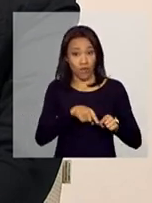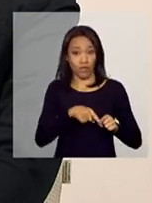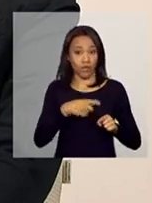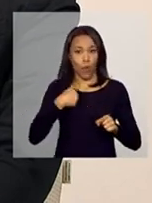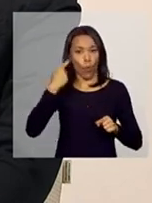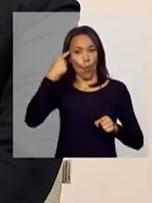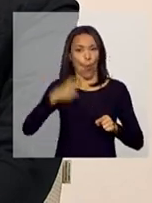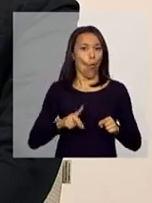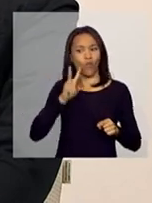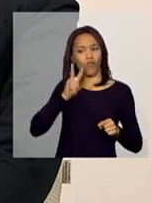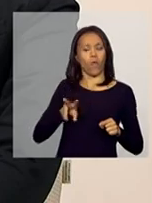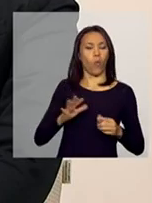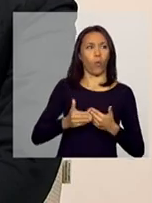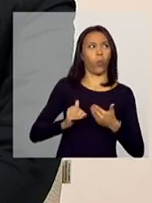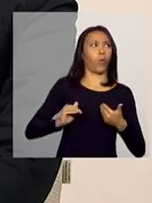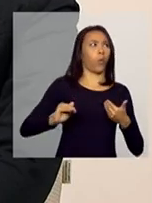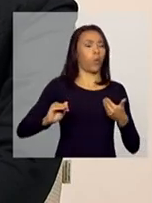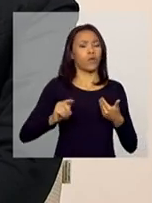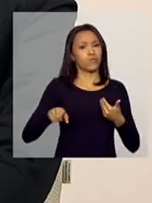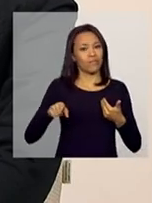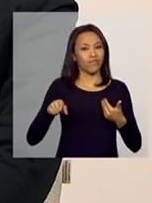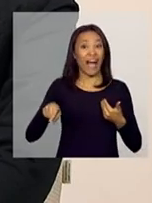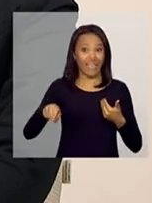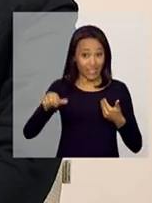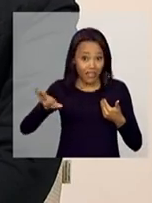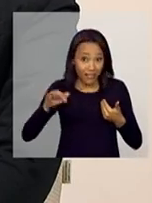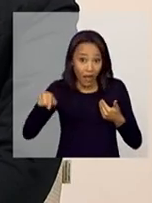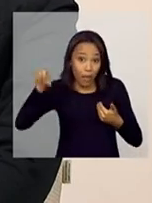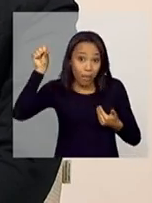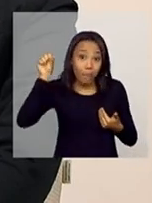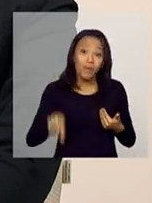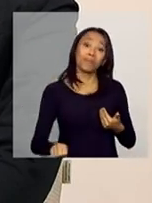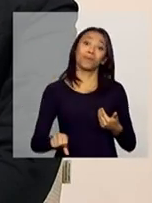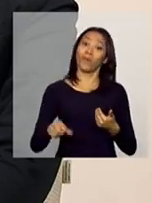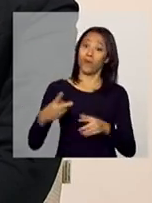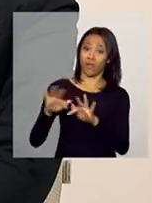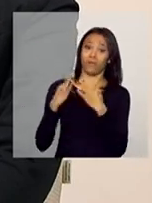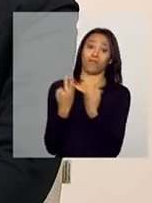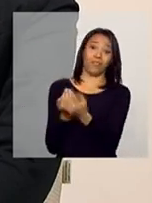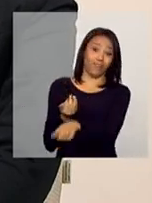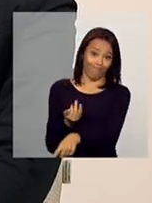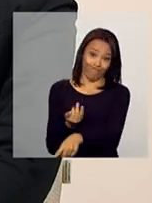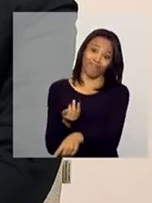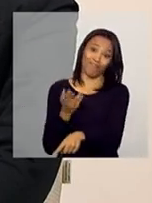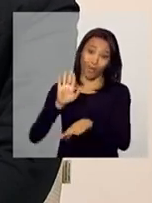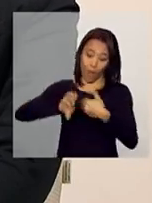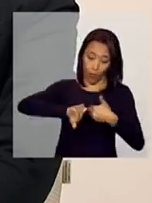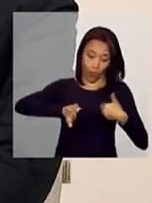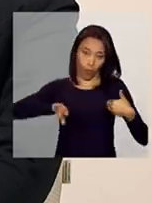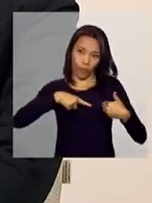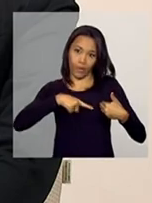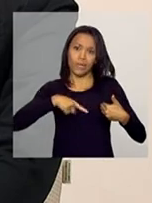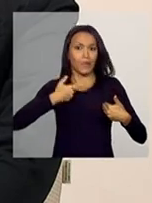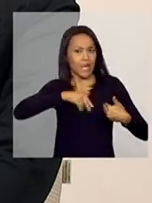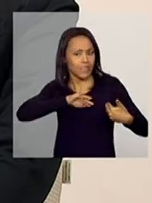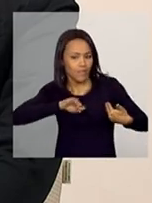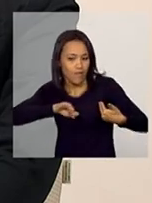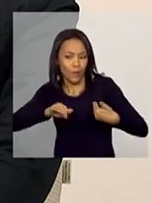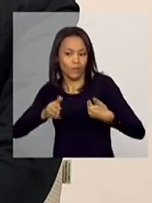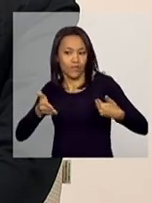esse olhar mais presente, pode ser que aquela situação se transforme numa situação de risco social, se agrave. Então, o acompanhamento, ele implica nesse